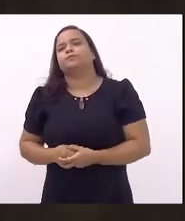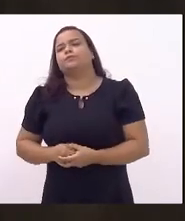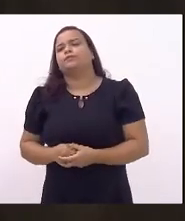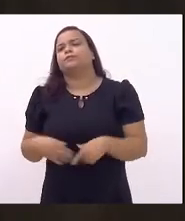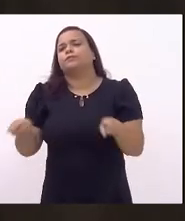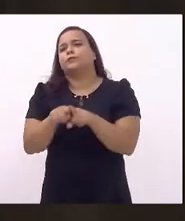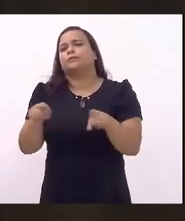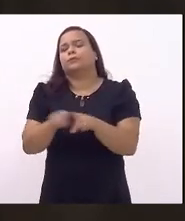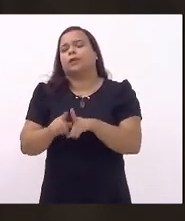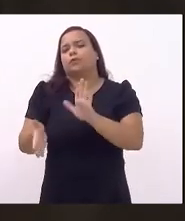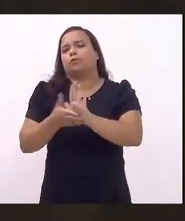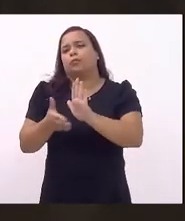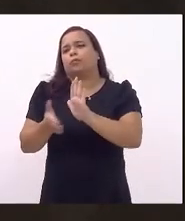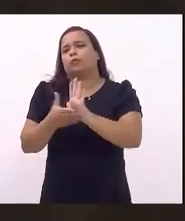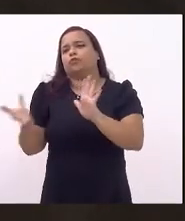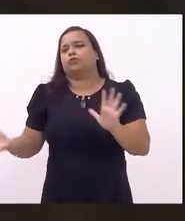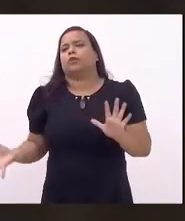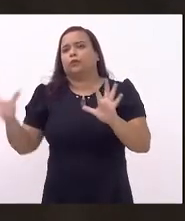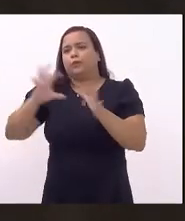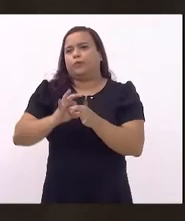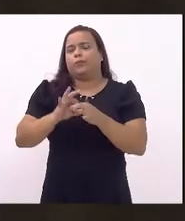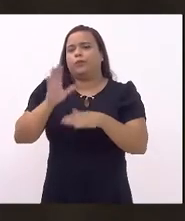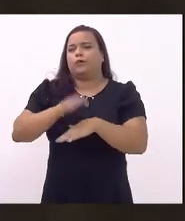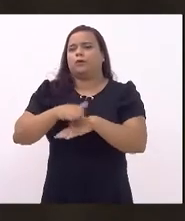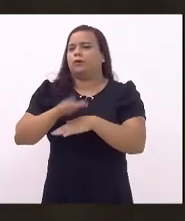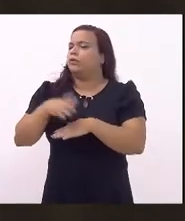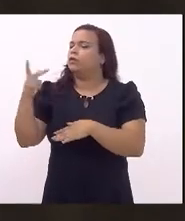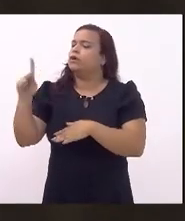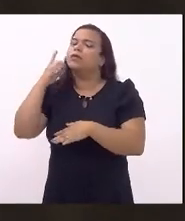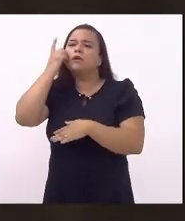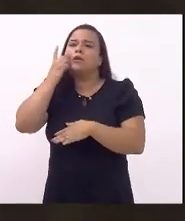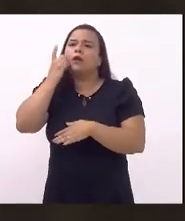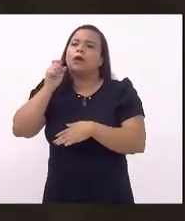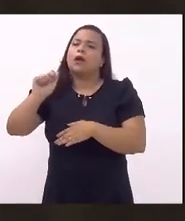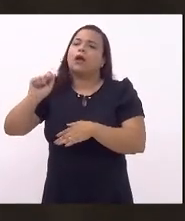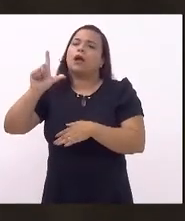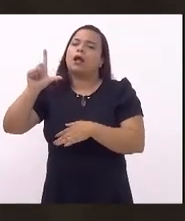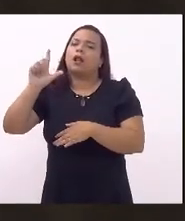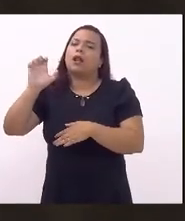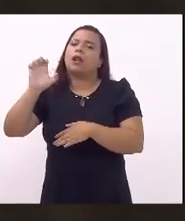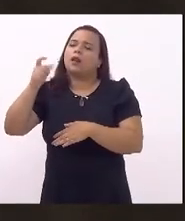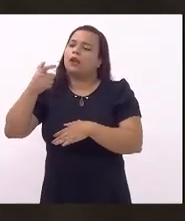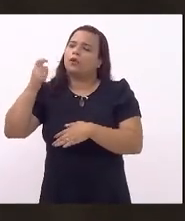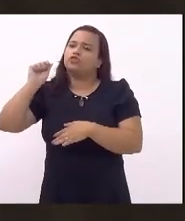proposta do deputado Alexandre Freitas do Podemos,